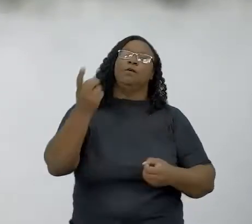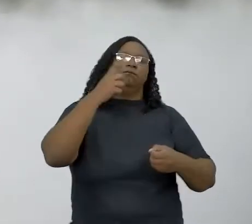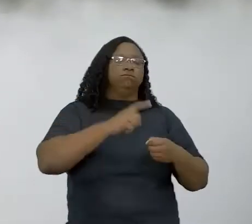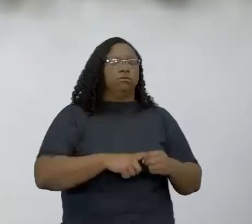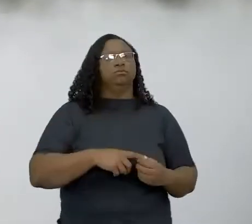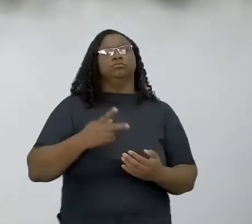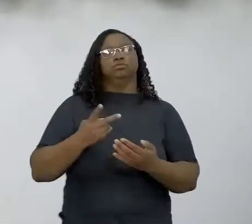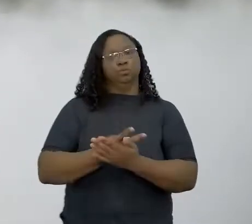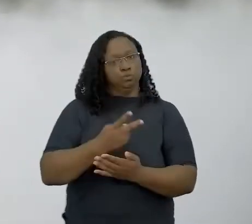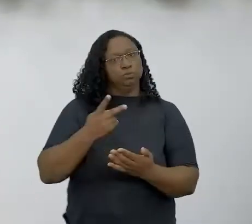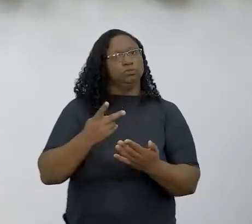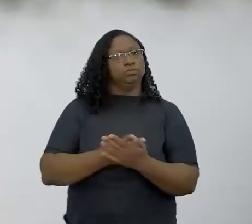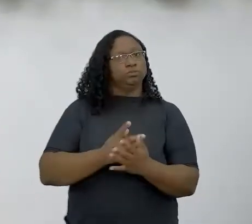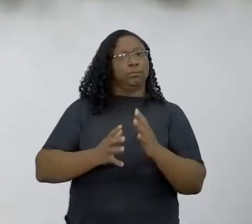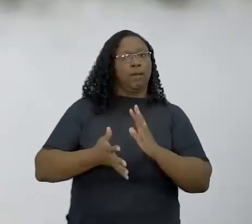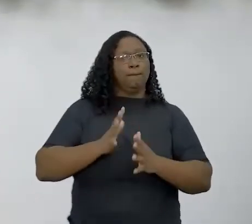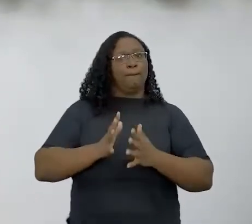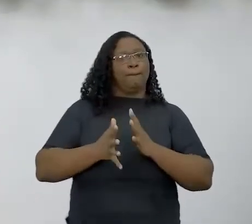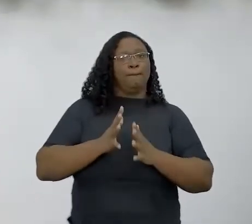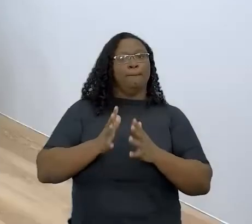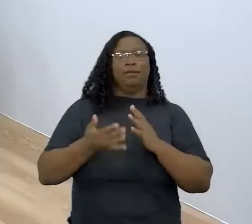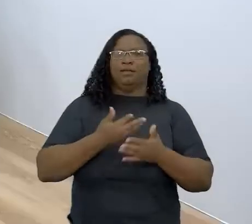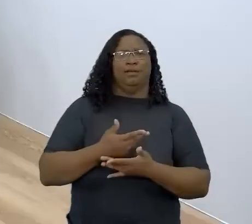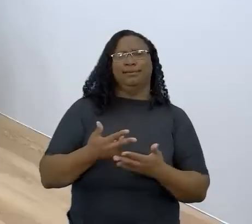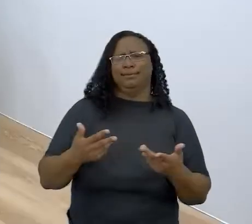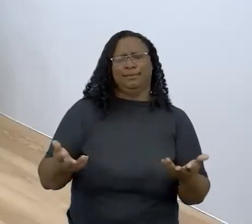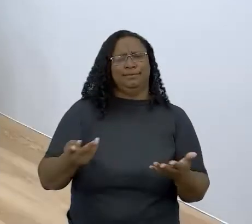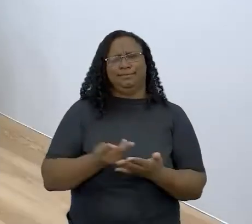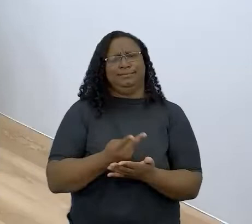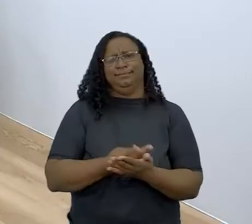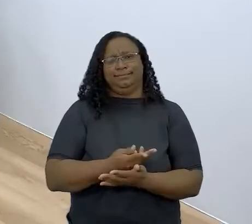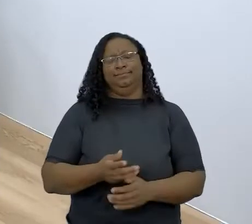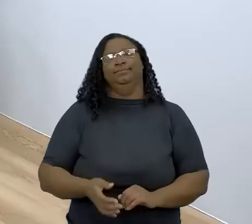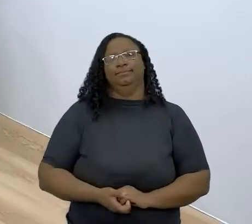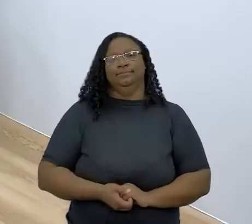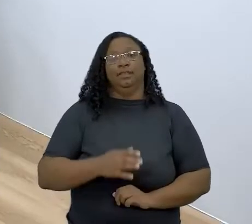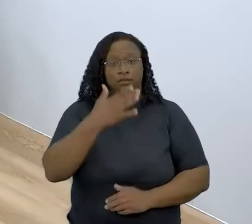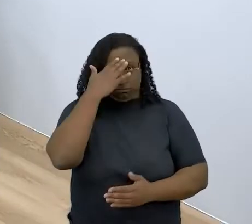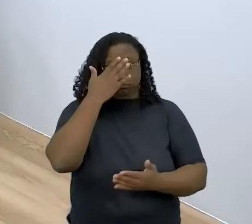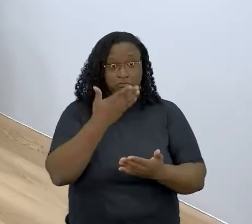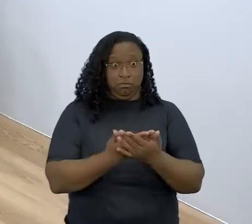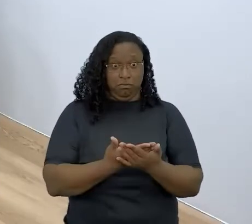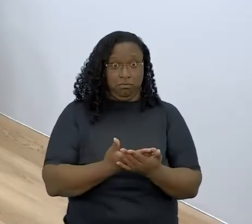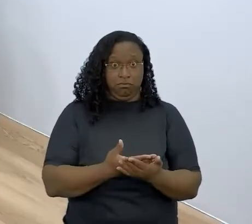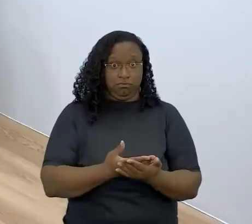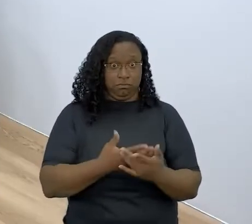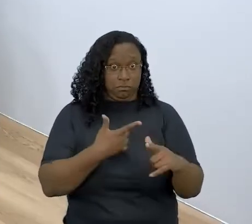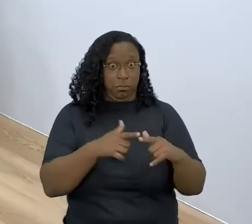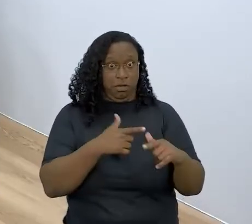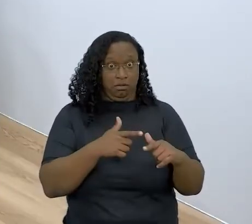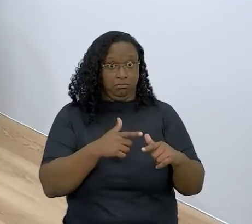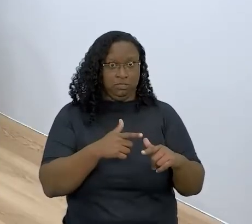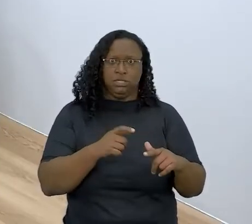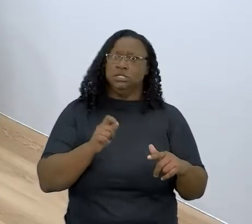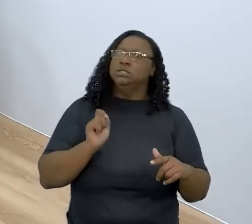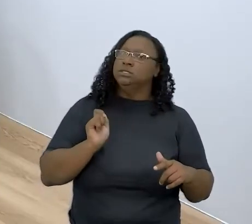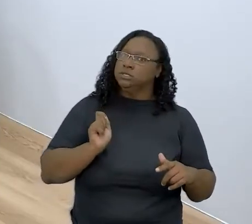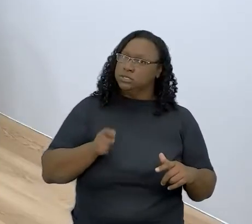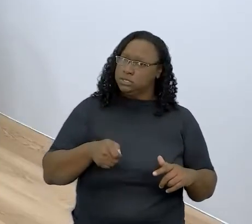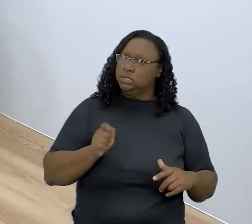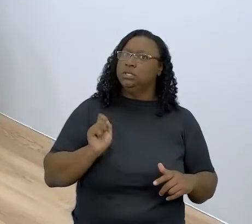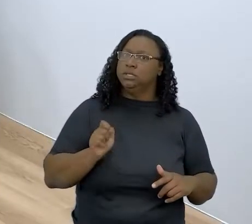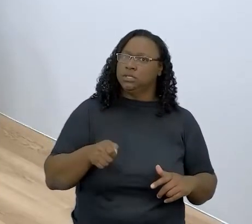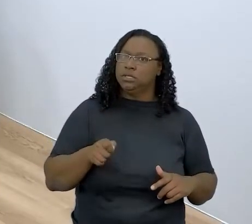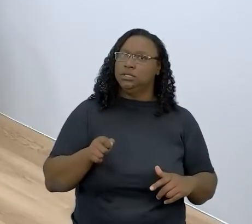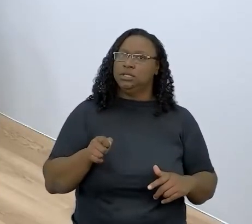e tal. Então, acontecia assim. Ai, um monte de coisa errada. Legal. Você confia no seu trabalho? Ah, eu confio. Eu confio, sim.